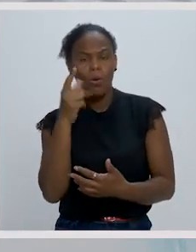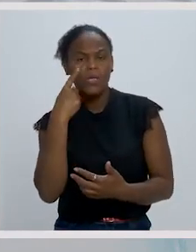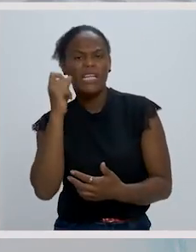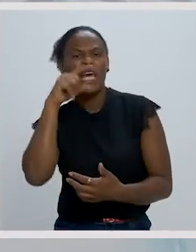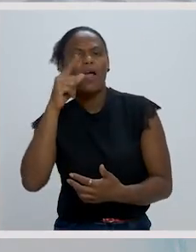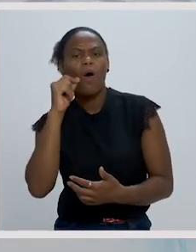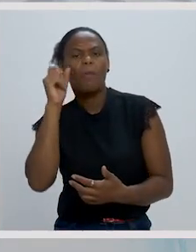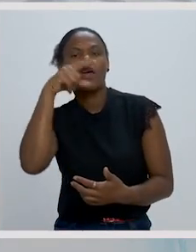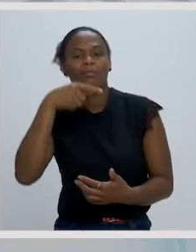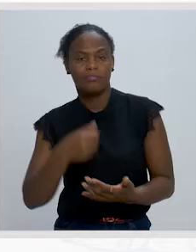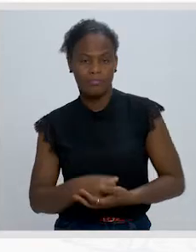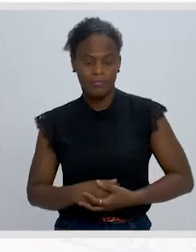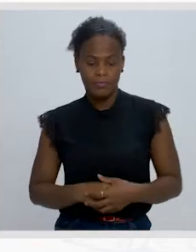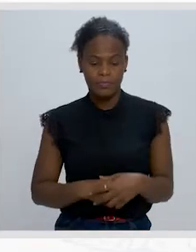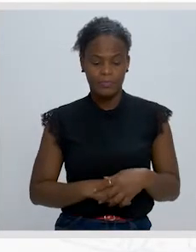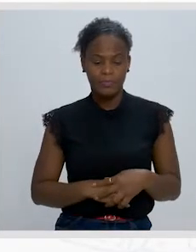foi ele.